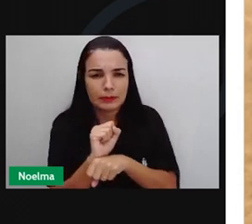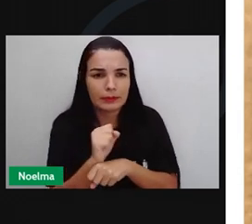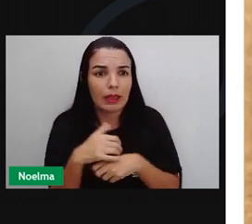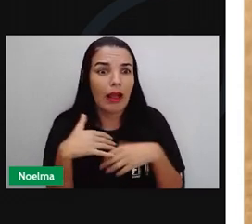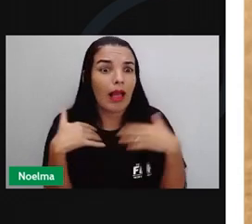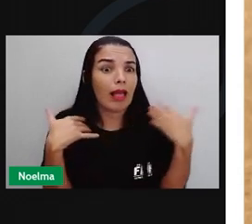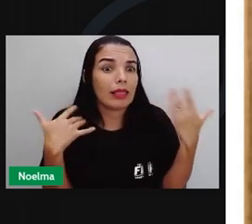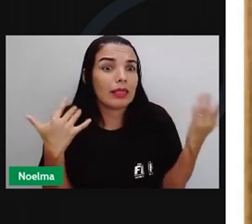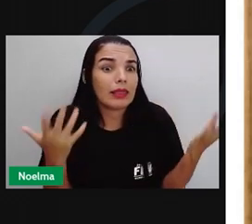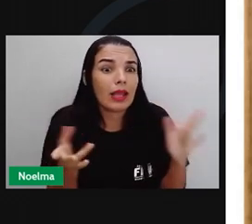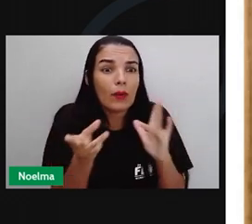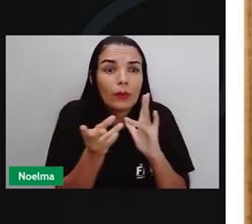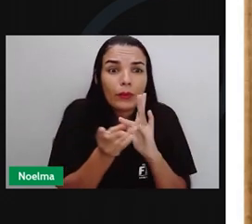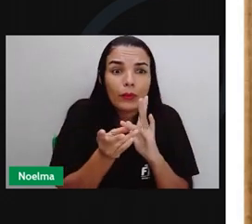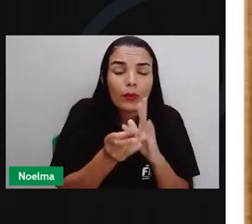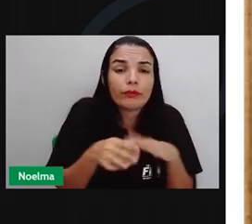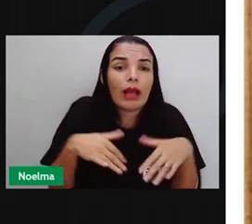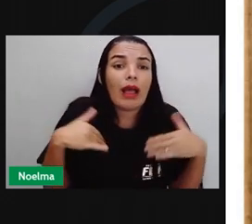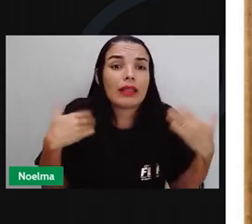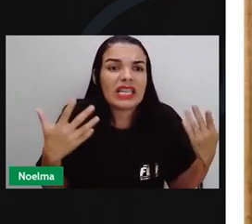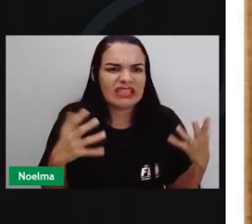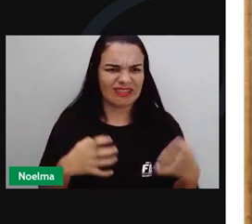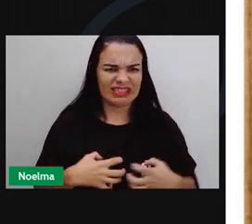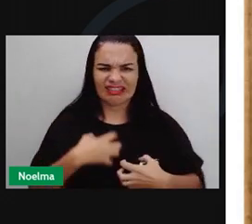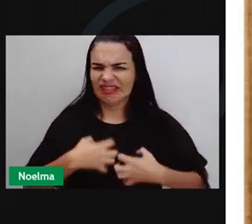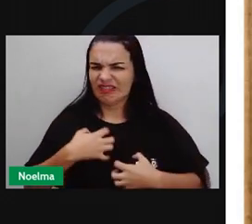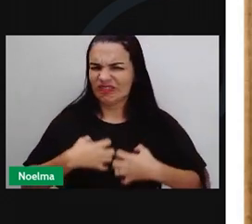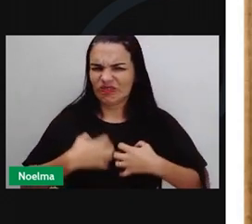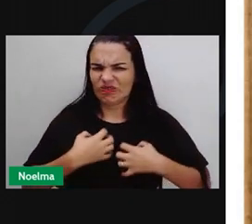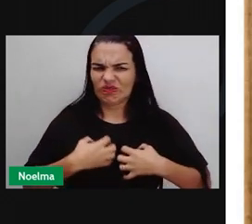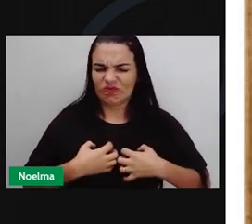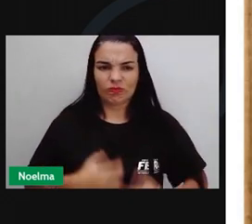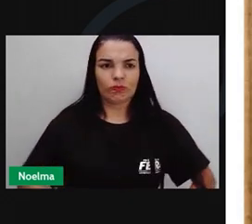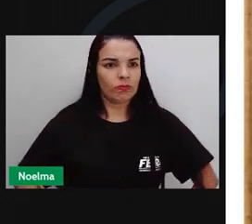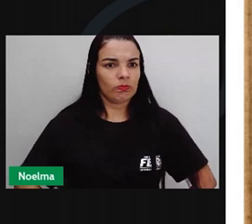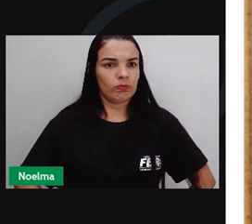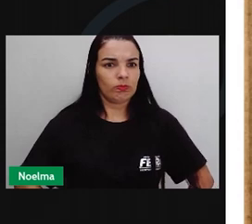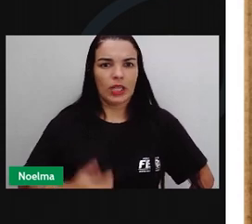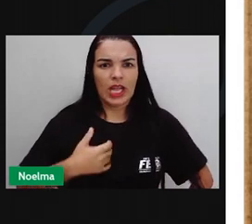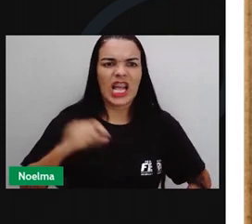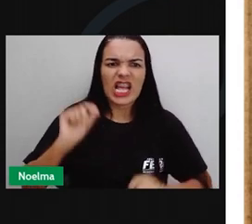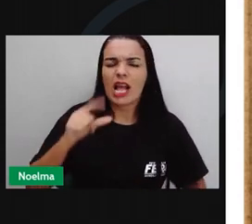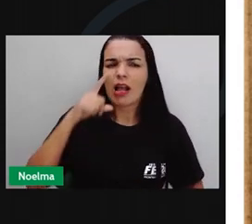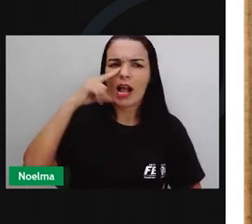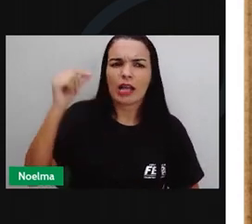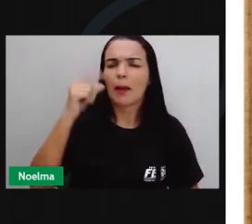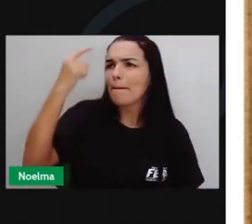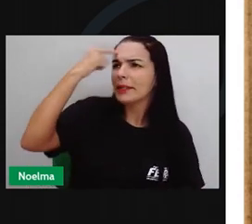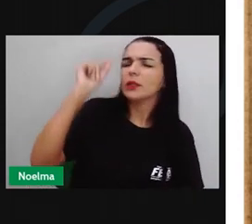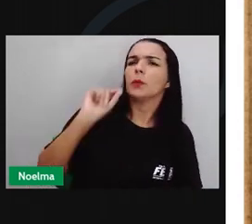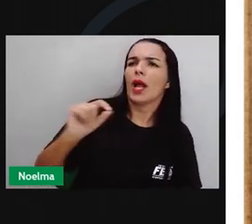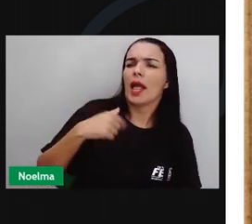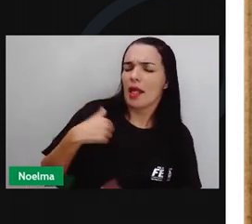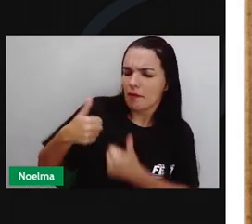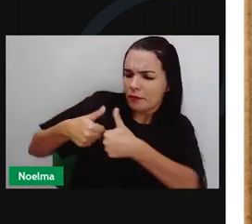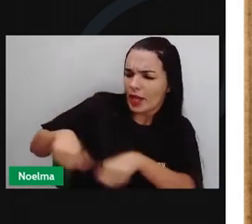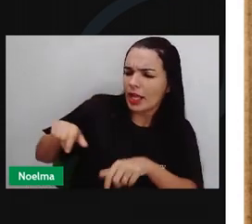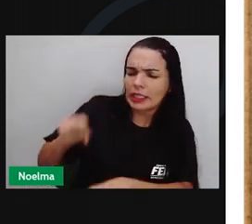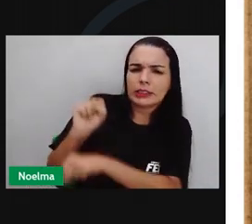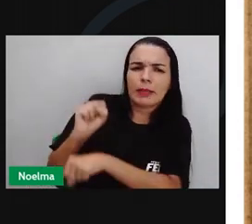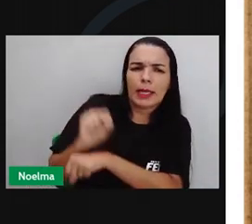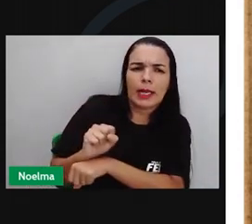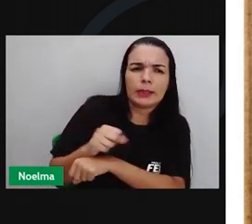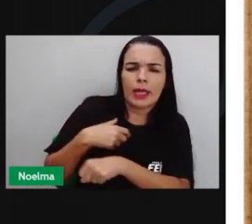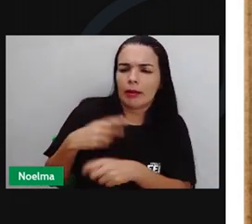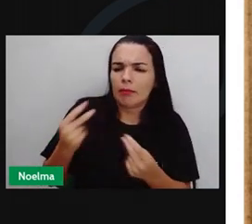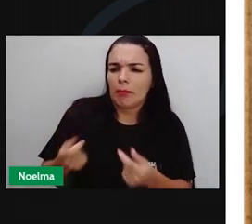e nada do noivo. Até que ela ficou muito brava e falou. Quem esse rato pensa que é para me deixar esperando assim